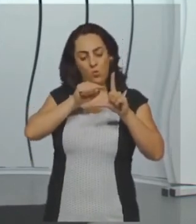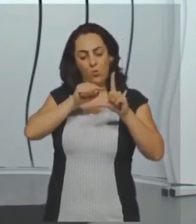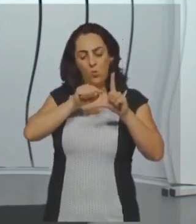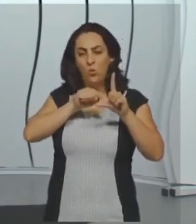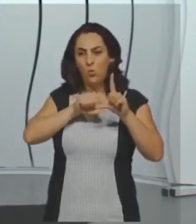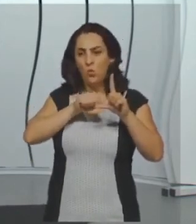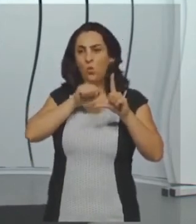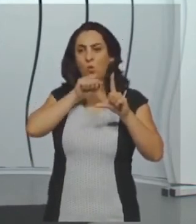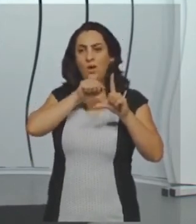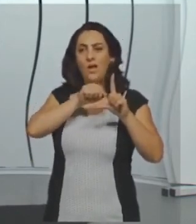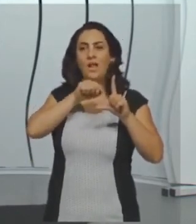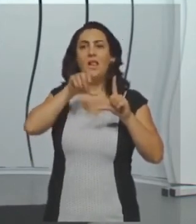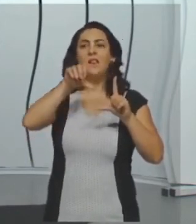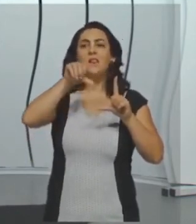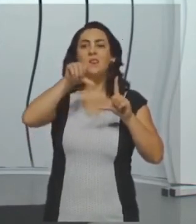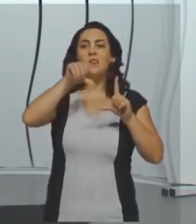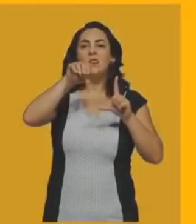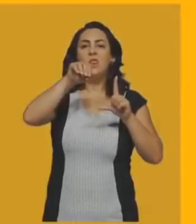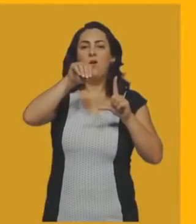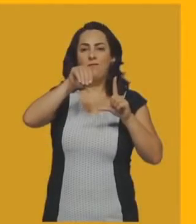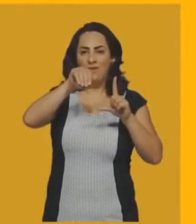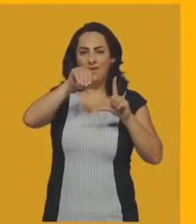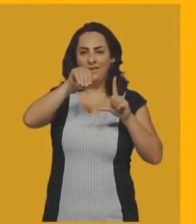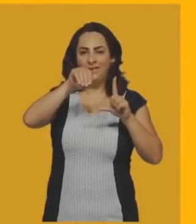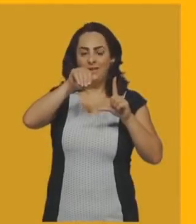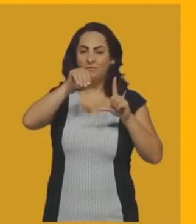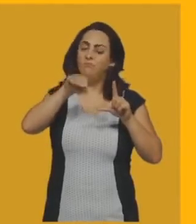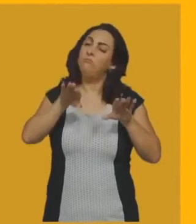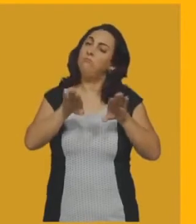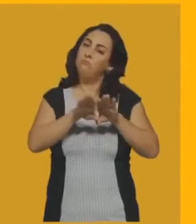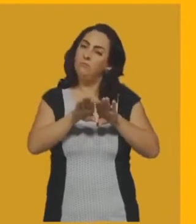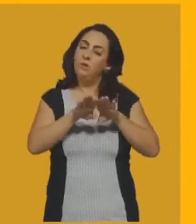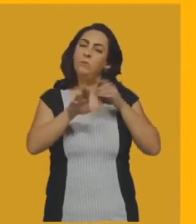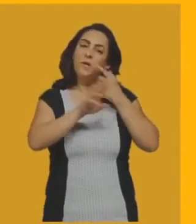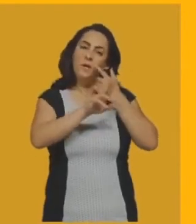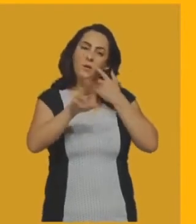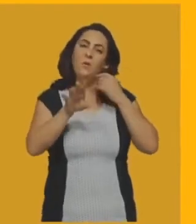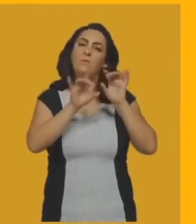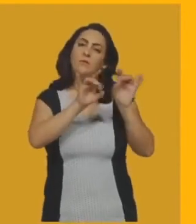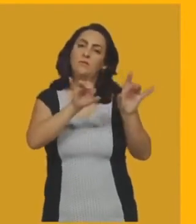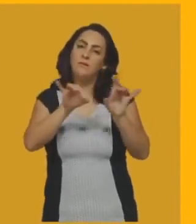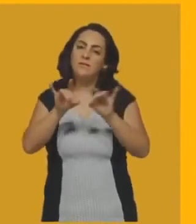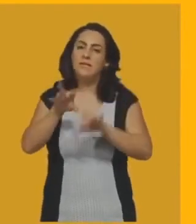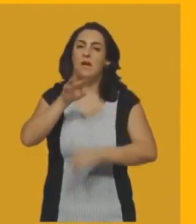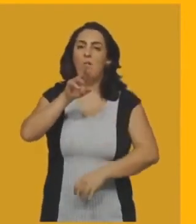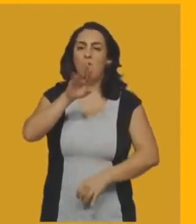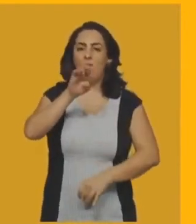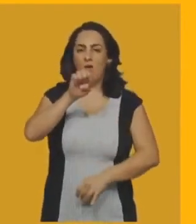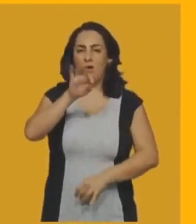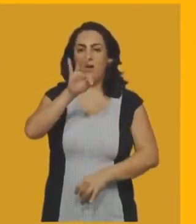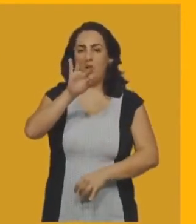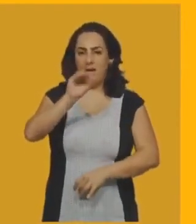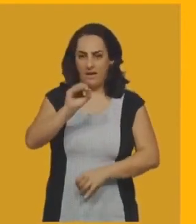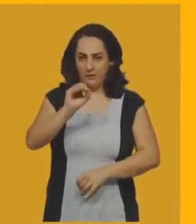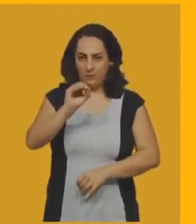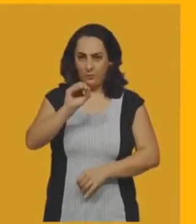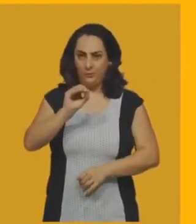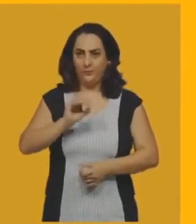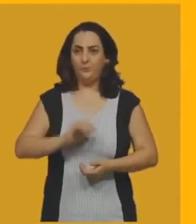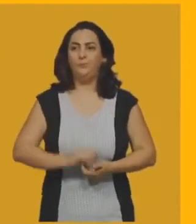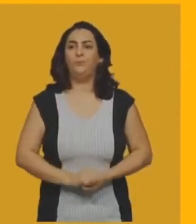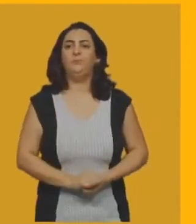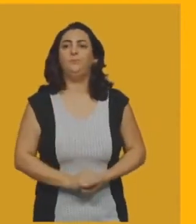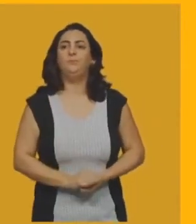até 90 graus. Então, o ângulo de reto ou de 90 graus, ele